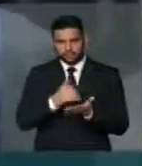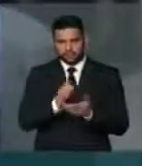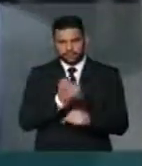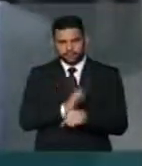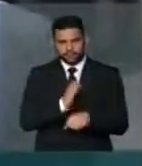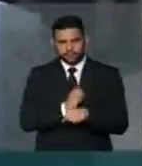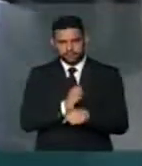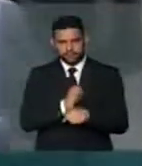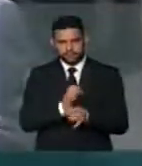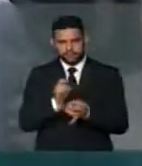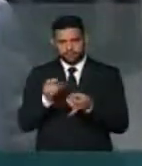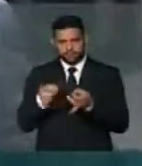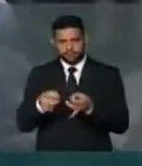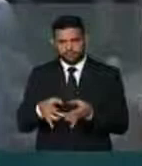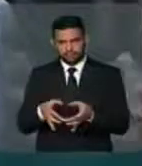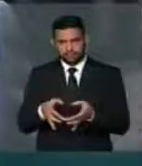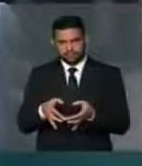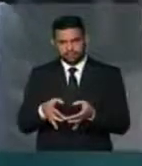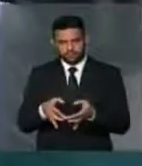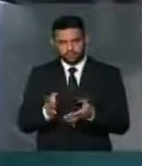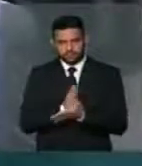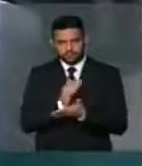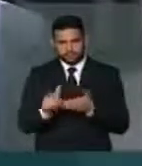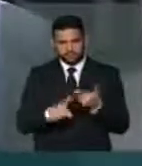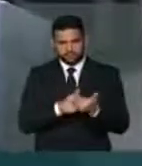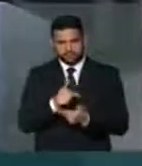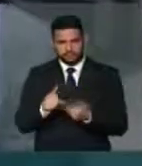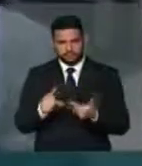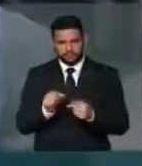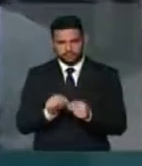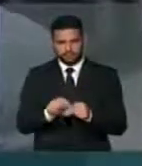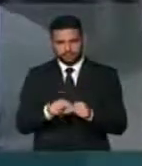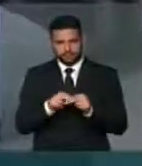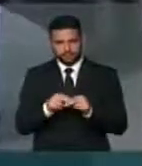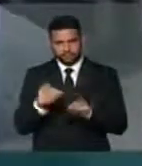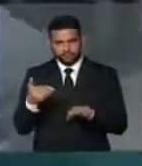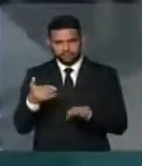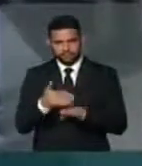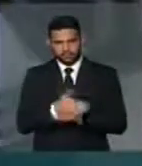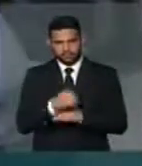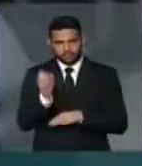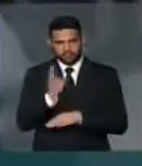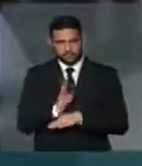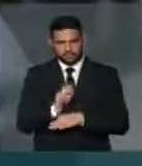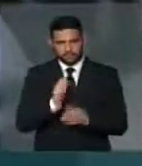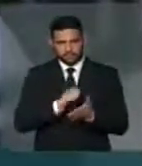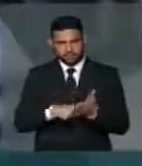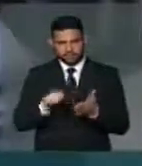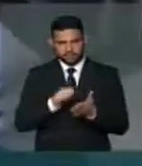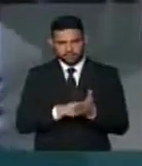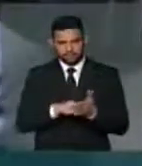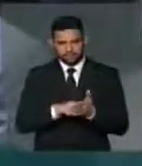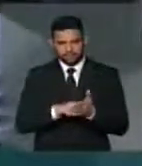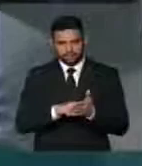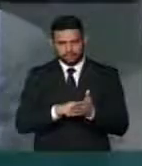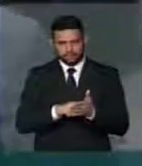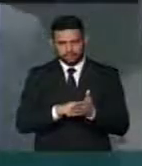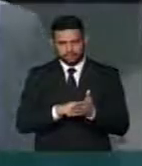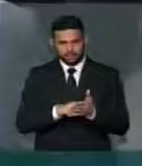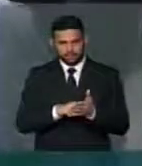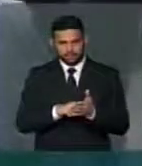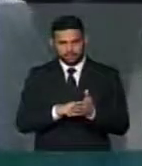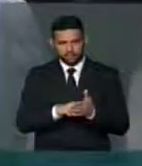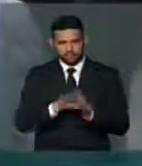a renunciar suas funções para, via Brasília, assinar eletronicamente uma